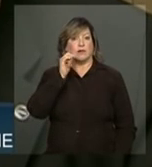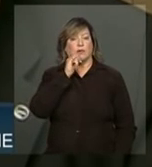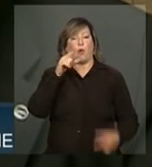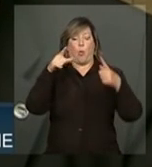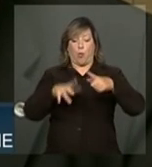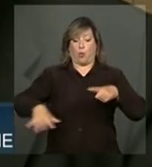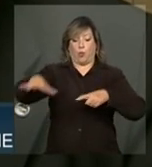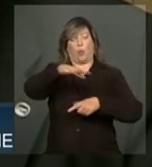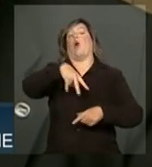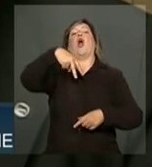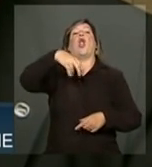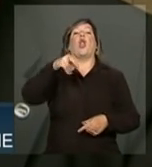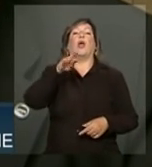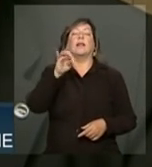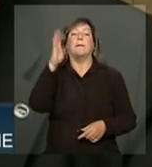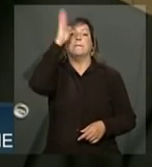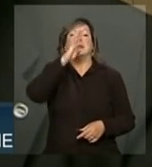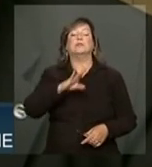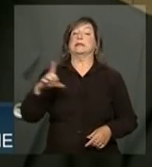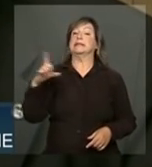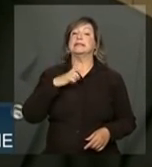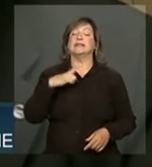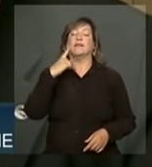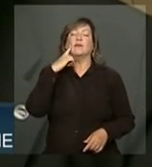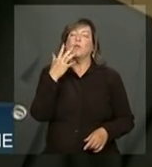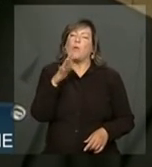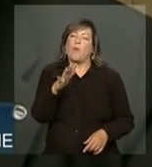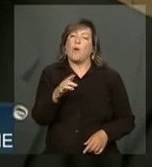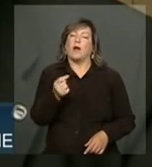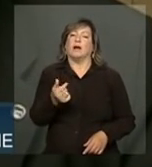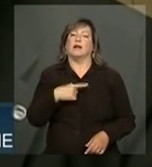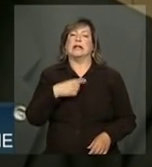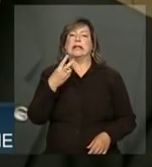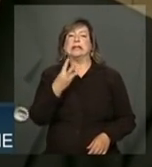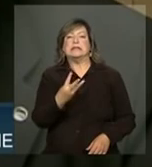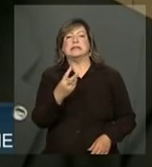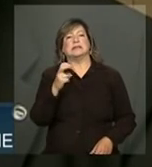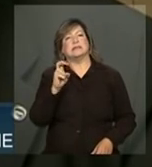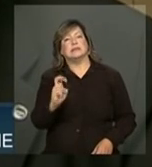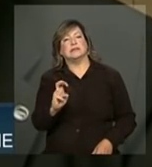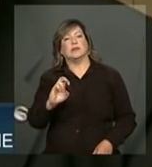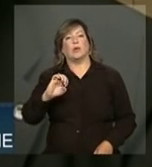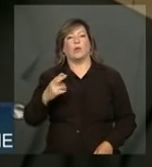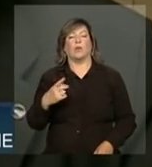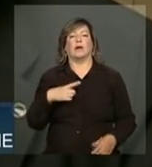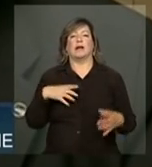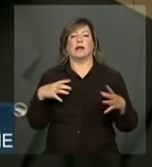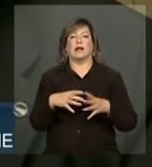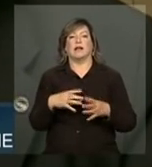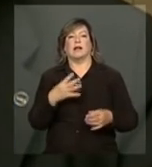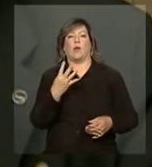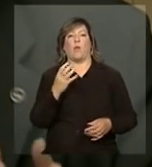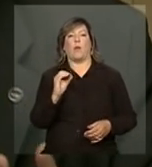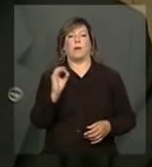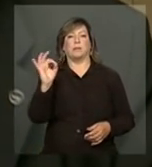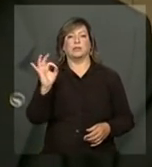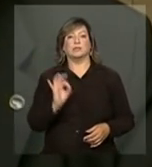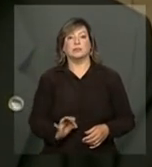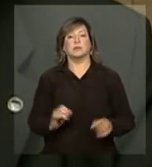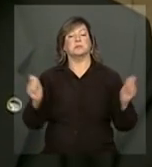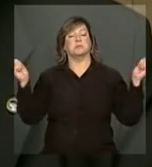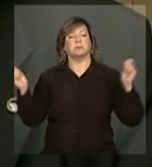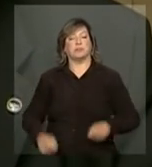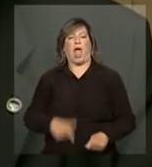região norte brasileira tem aproximadamente uns 35, entre 35 e 40% do